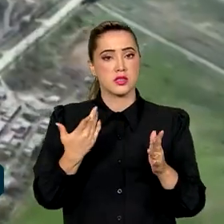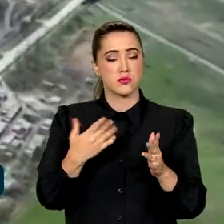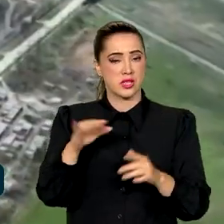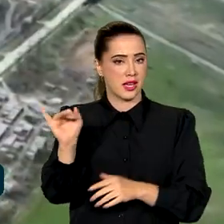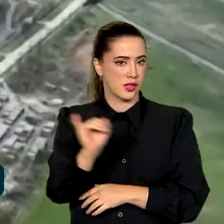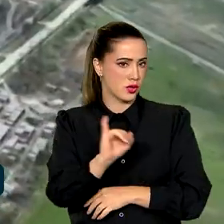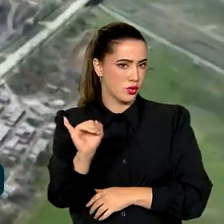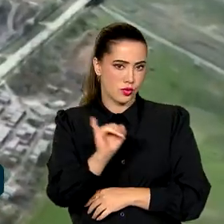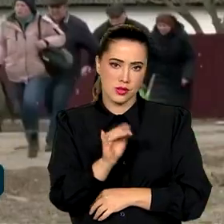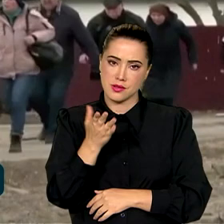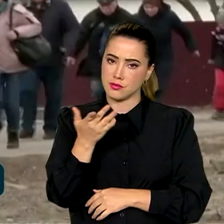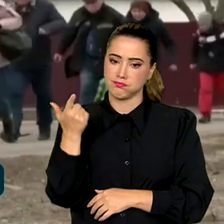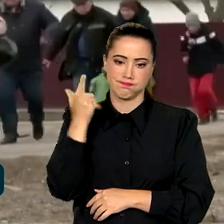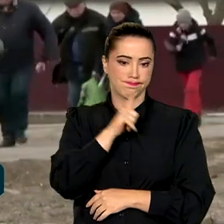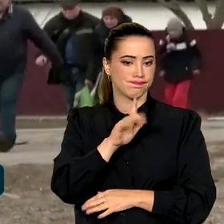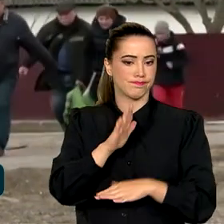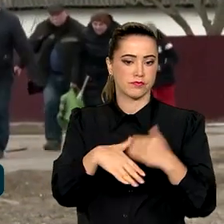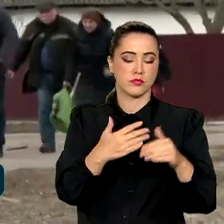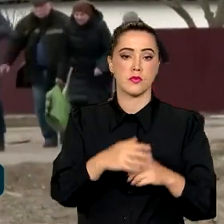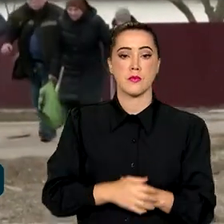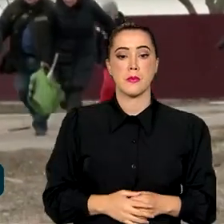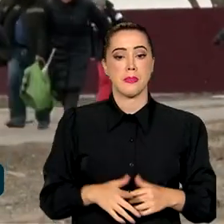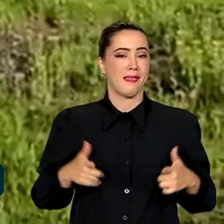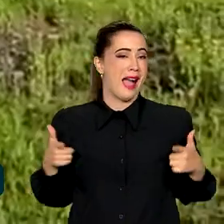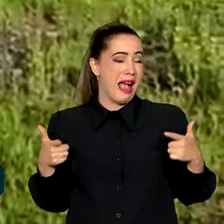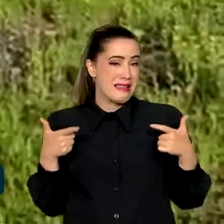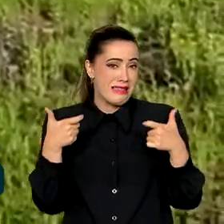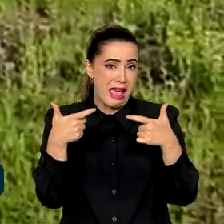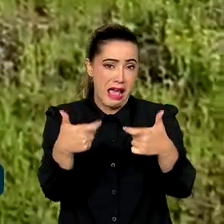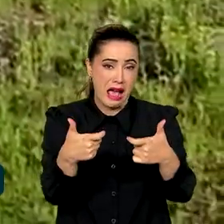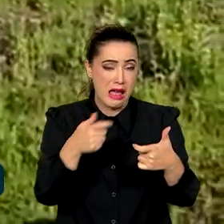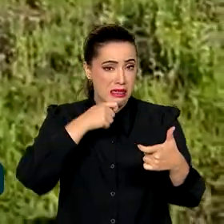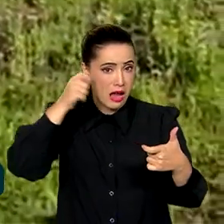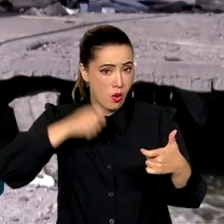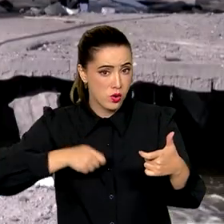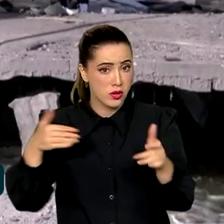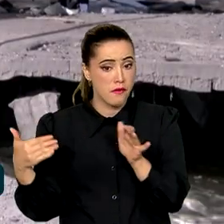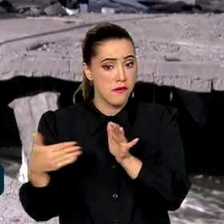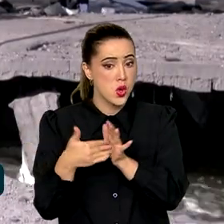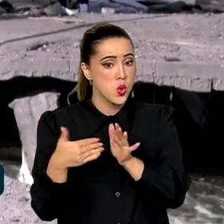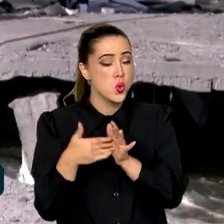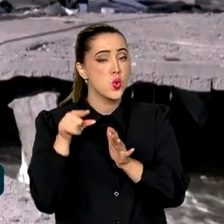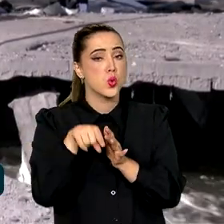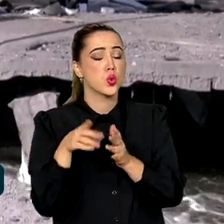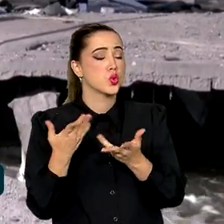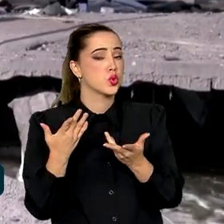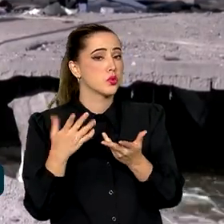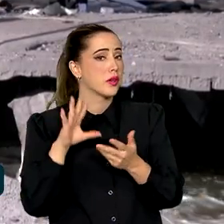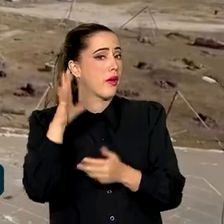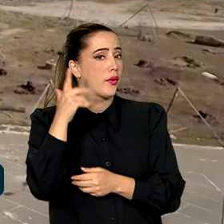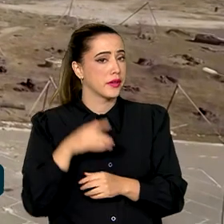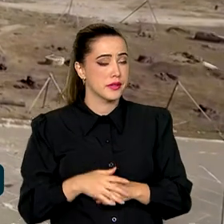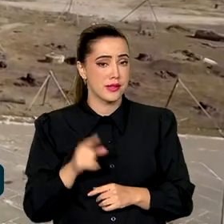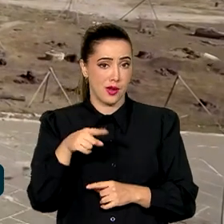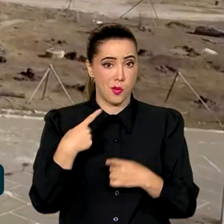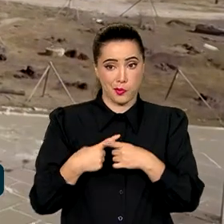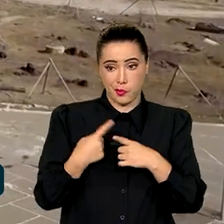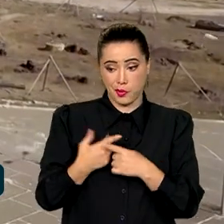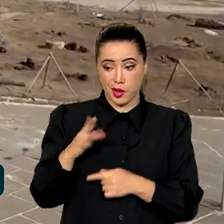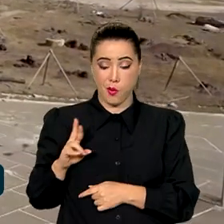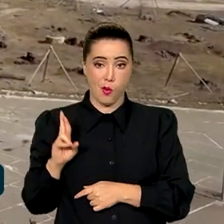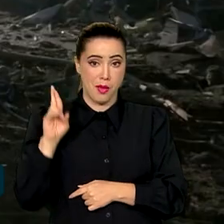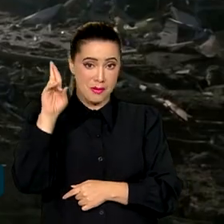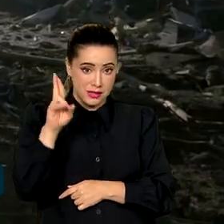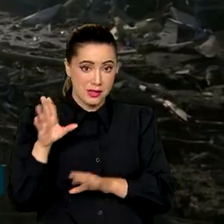guerra na Ucrânia foi o último episódio de uma lista onde um país membro do Conselho de Segurança começa um conflito passando por cima das